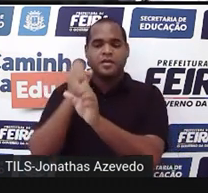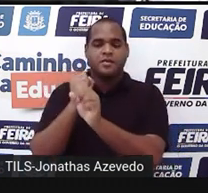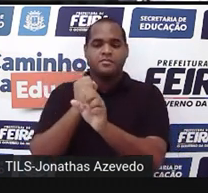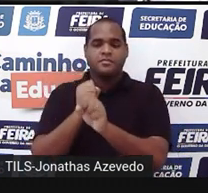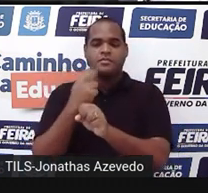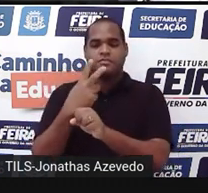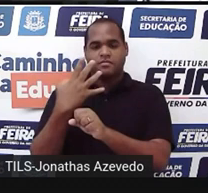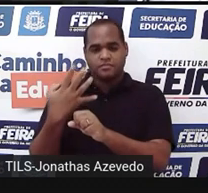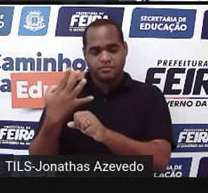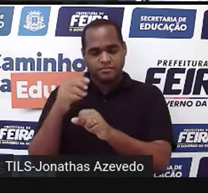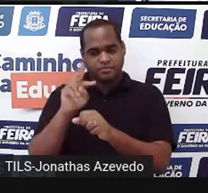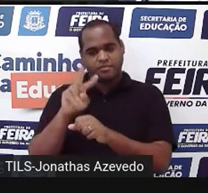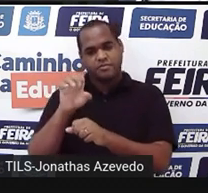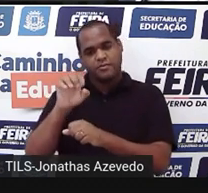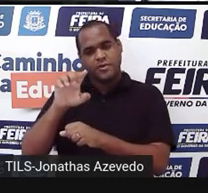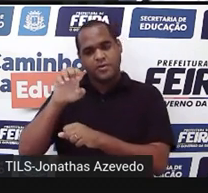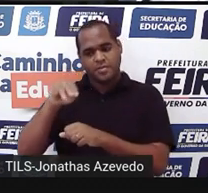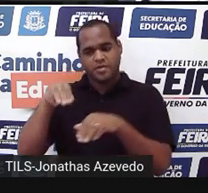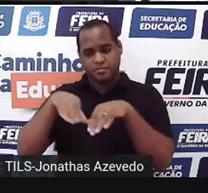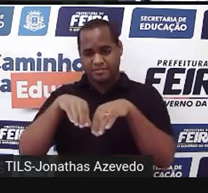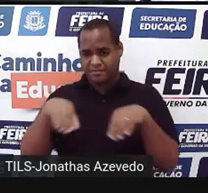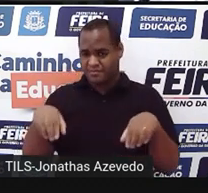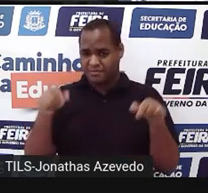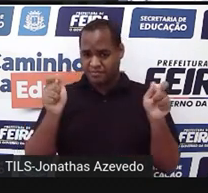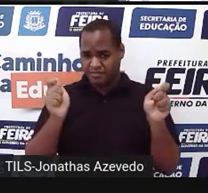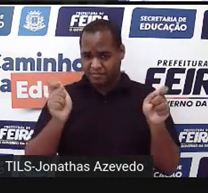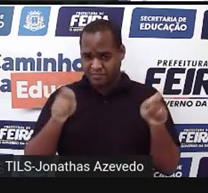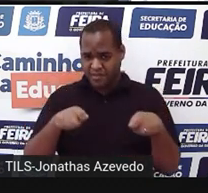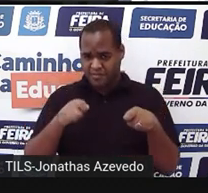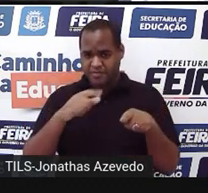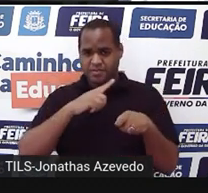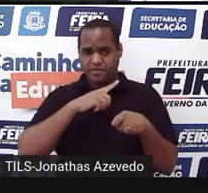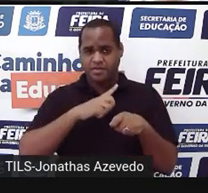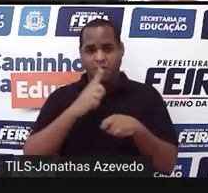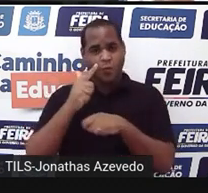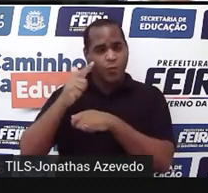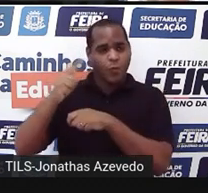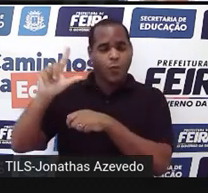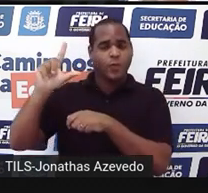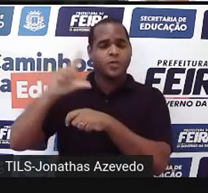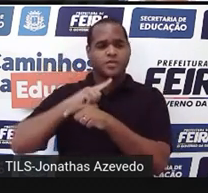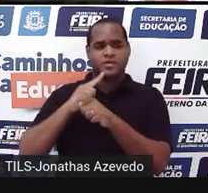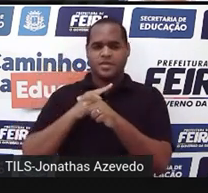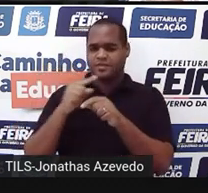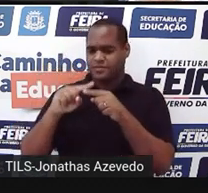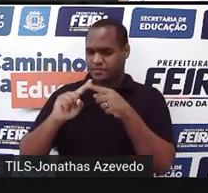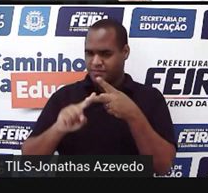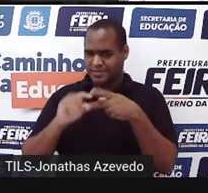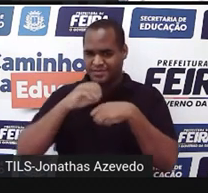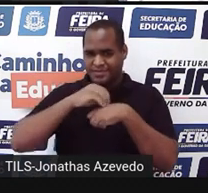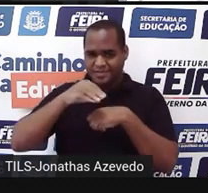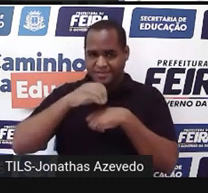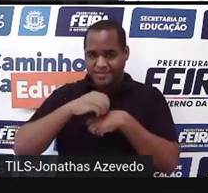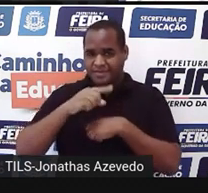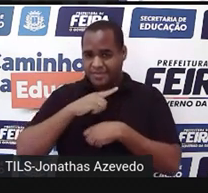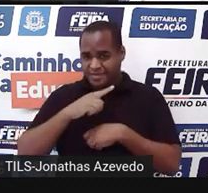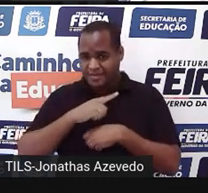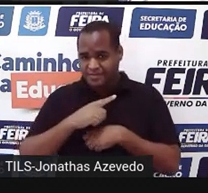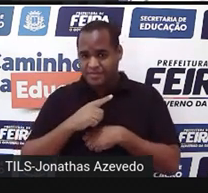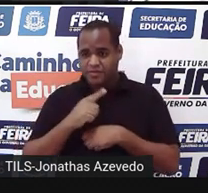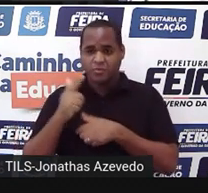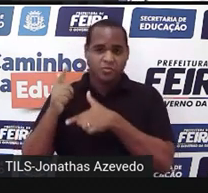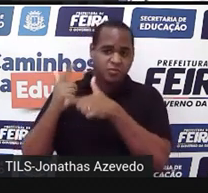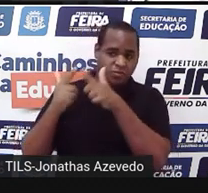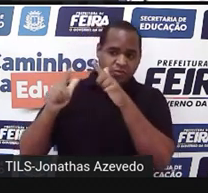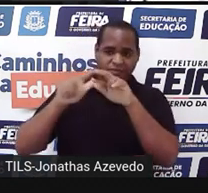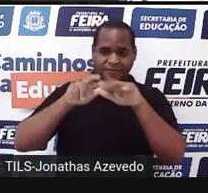para o volume de um paralelepípedo, além dessas duas que eu trouxe aqui na aula. Existem